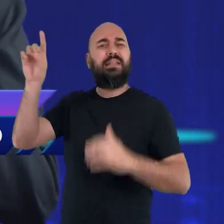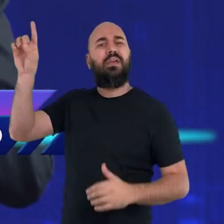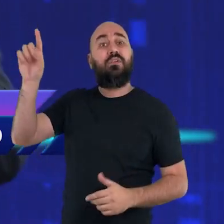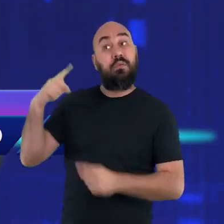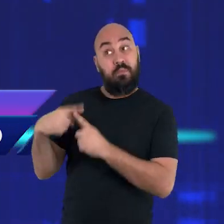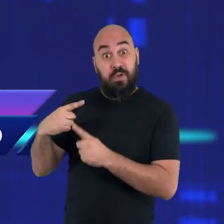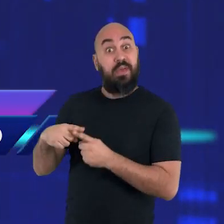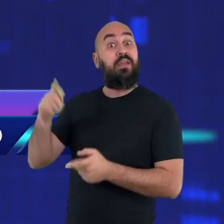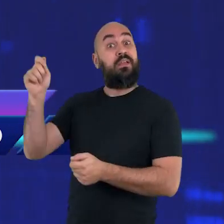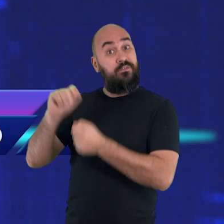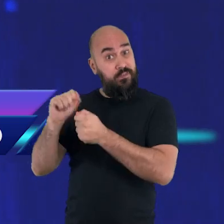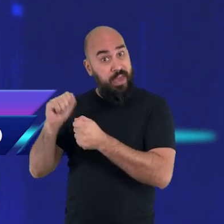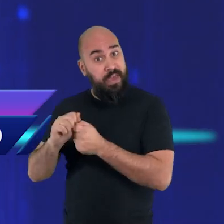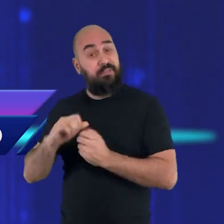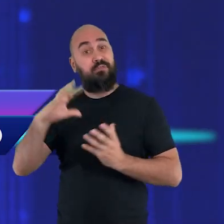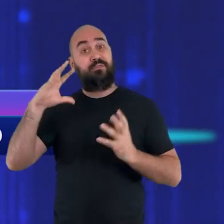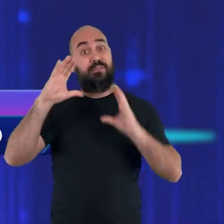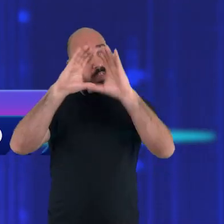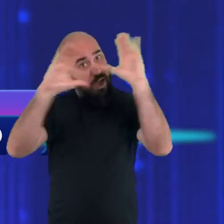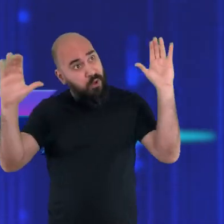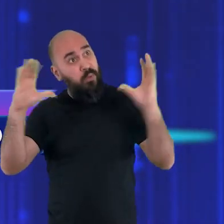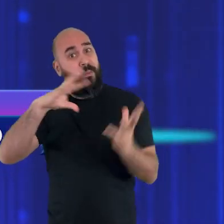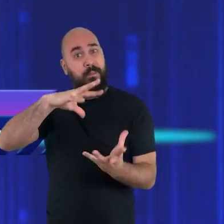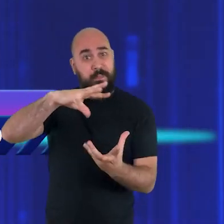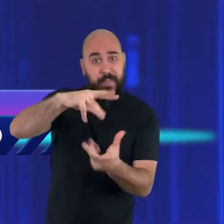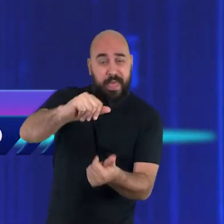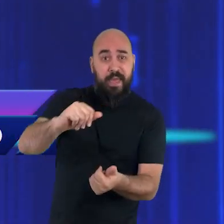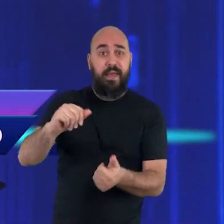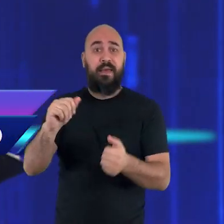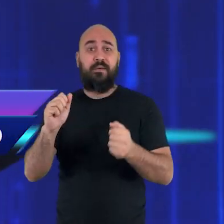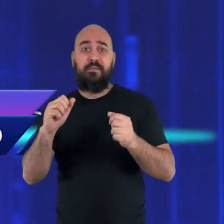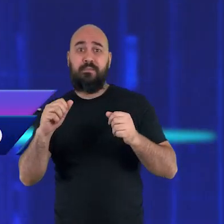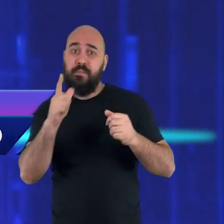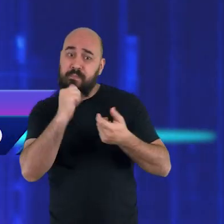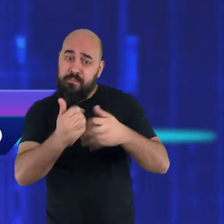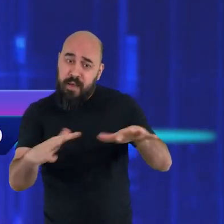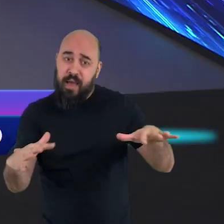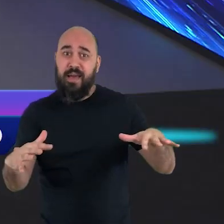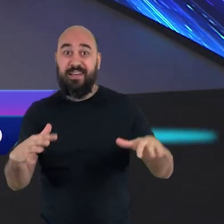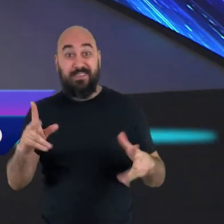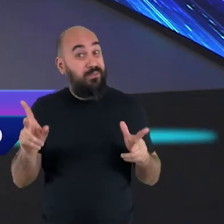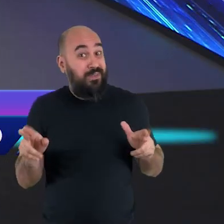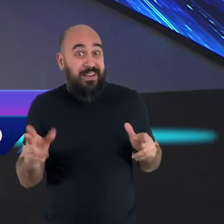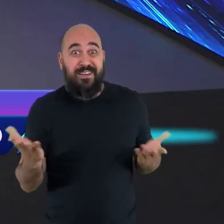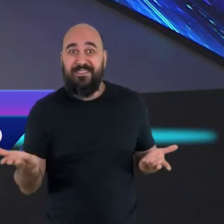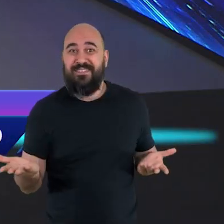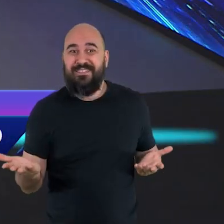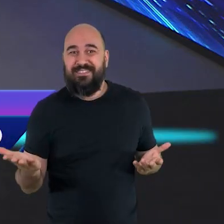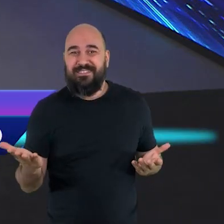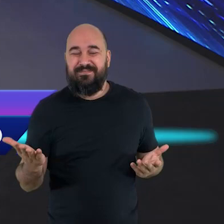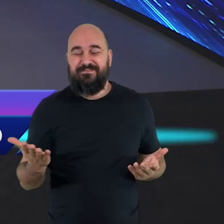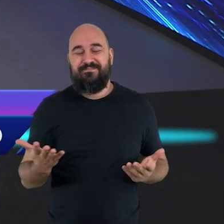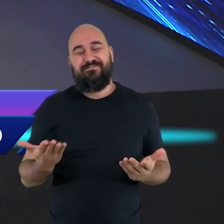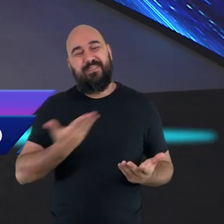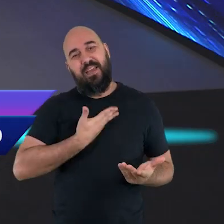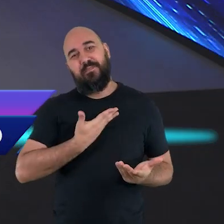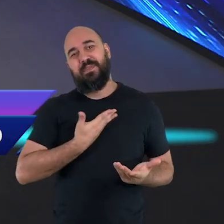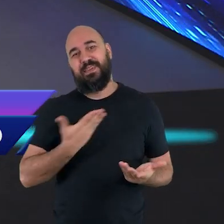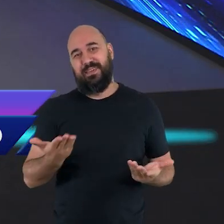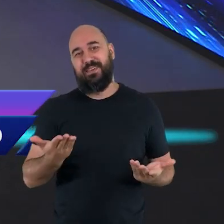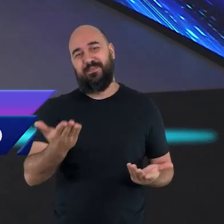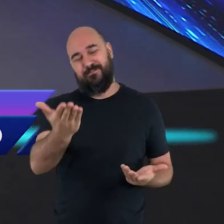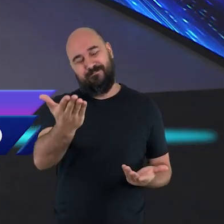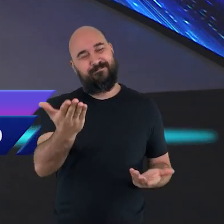Por que devemos santificar o sábado? Porque Ele fez. Amigas e amigos, há